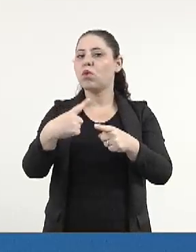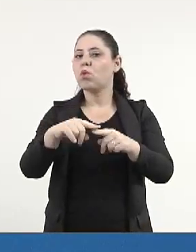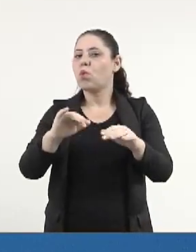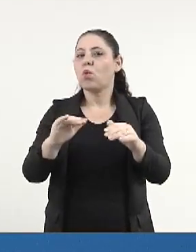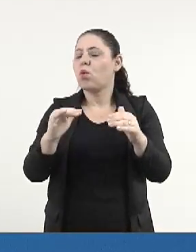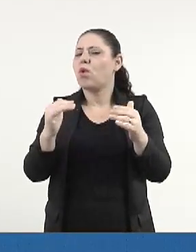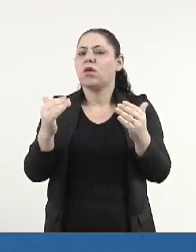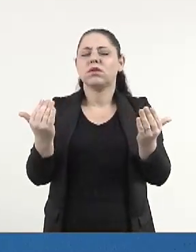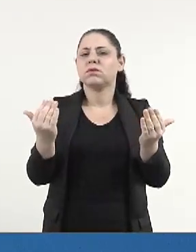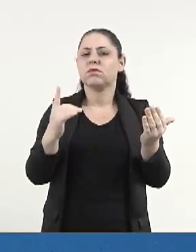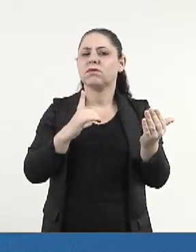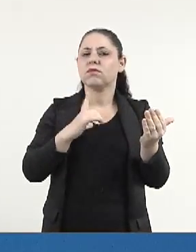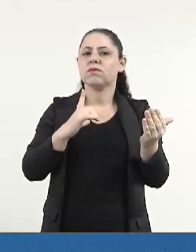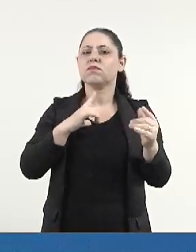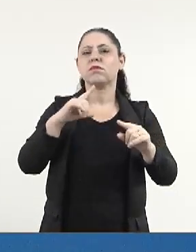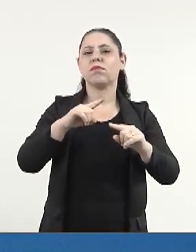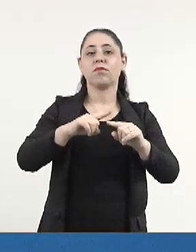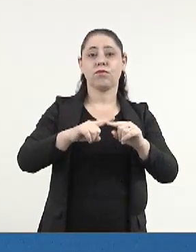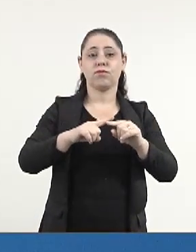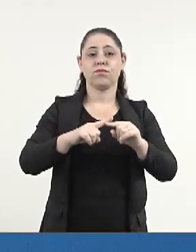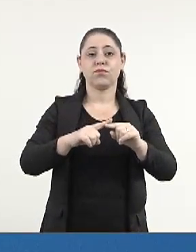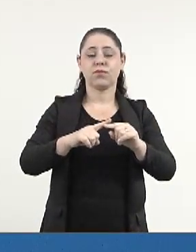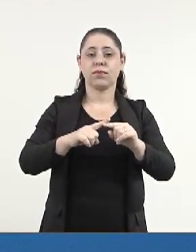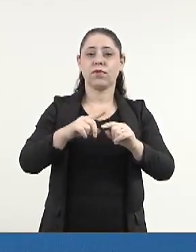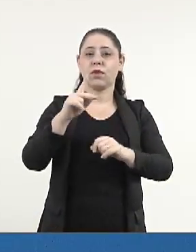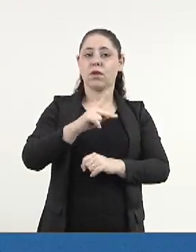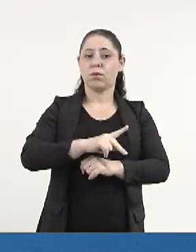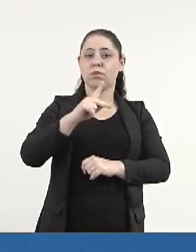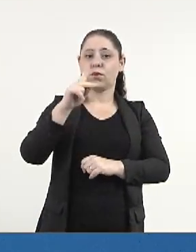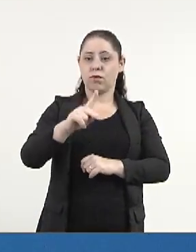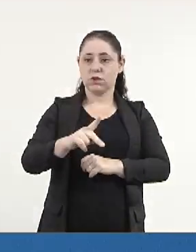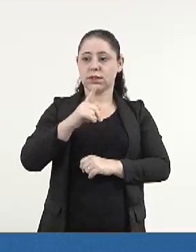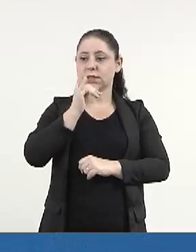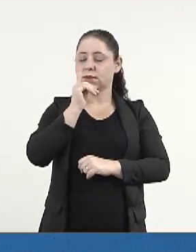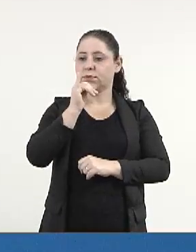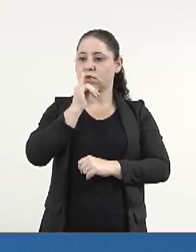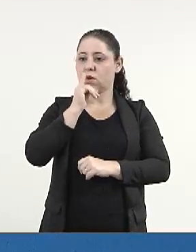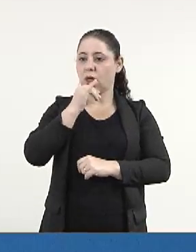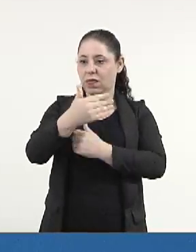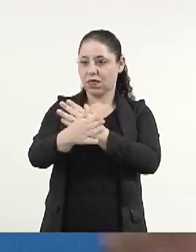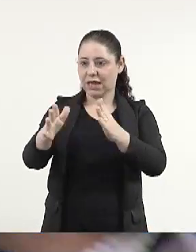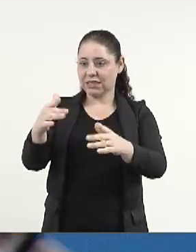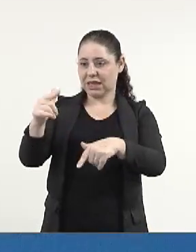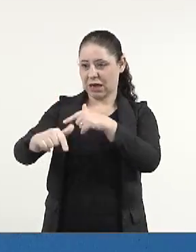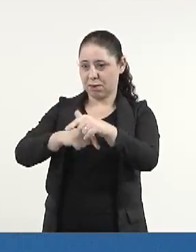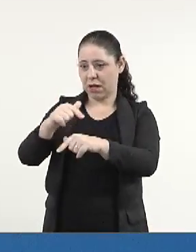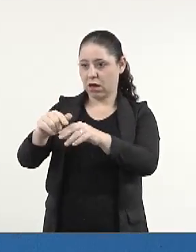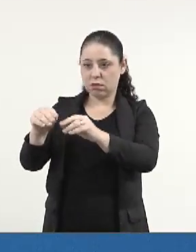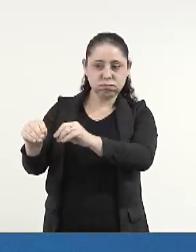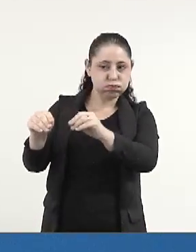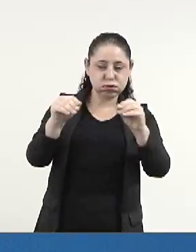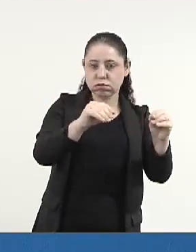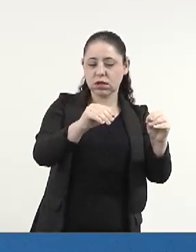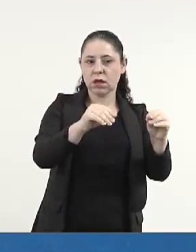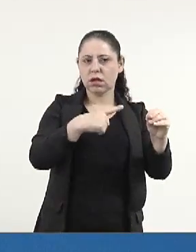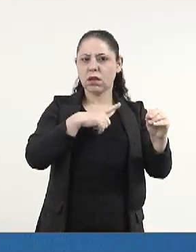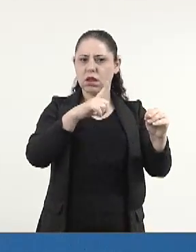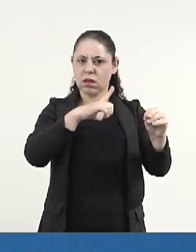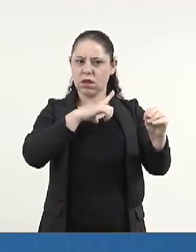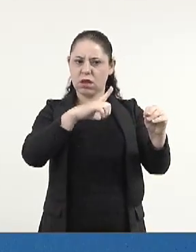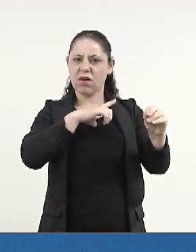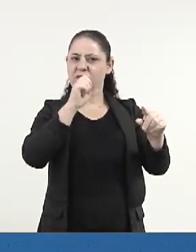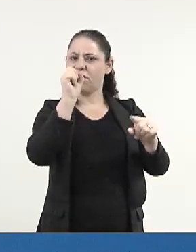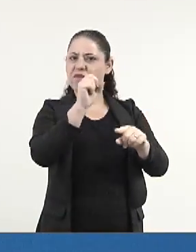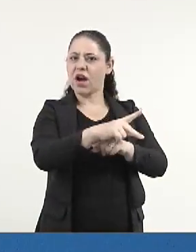motivo professores readaptados de suas funções estão sendo lotados em